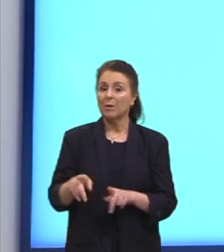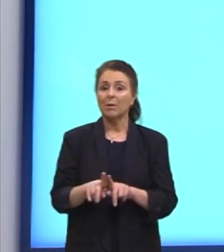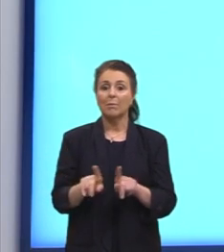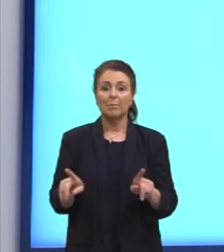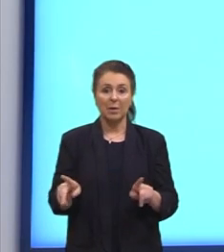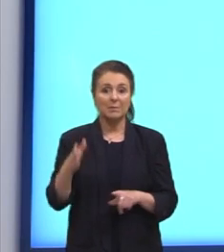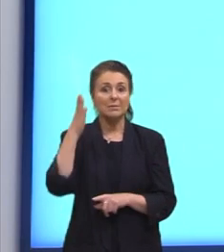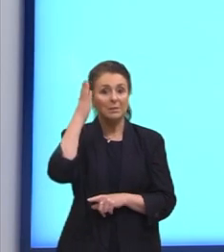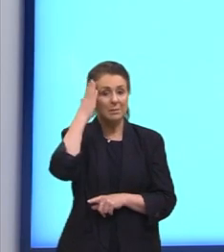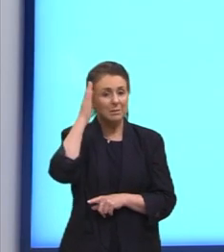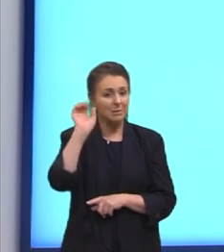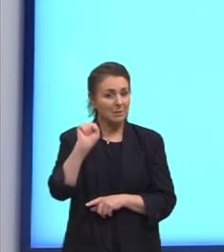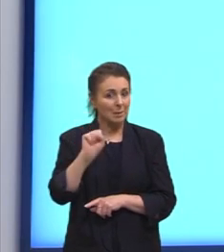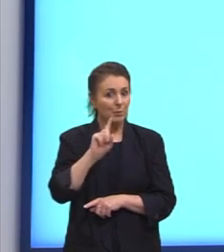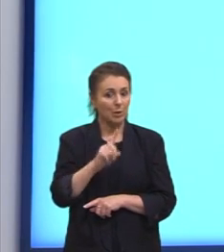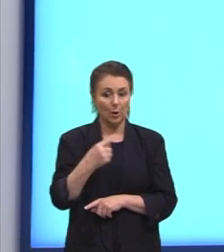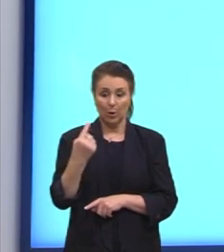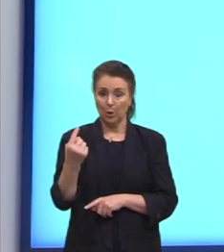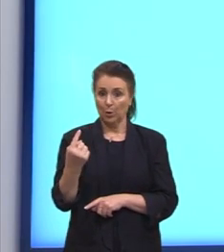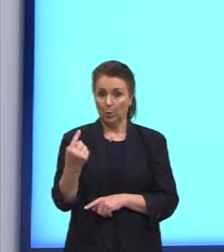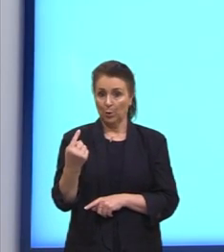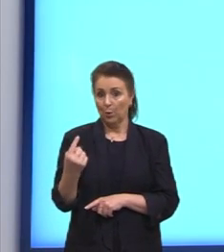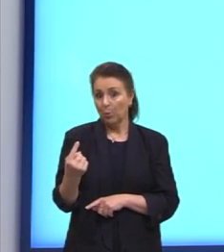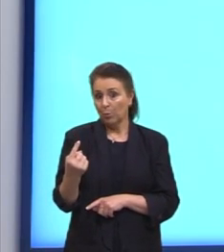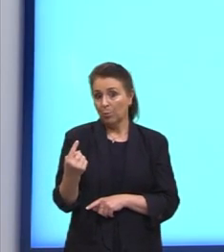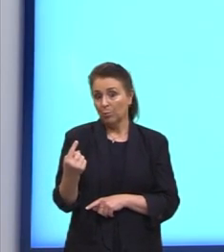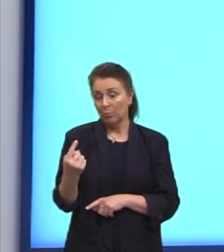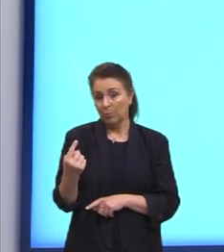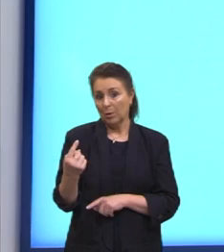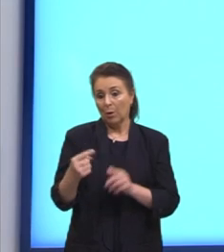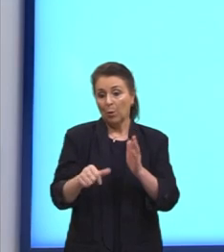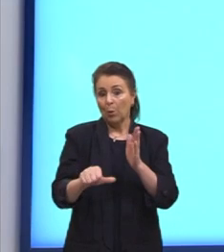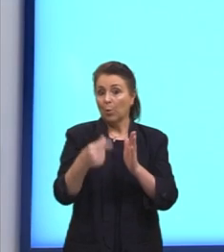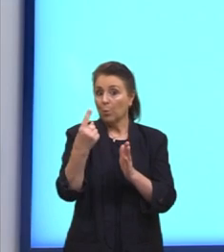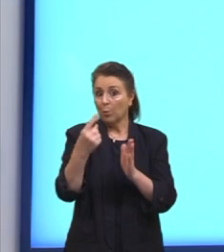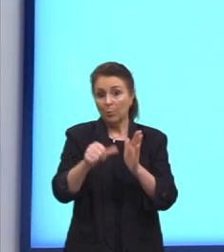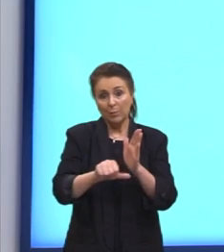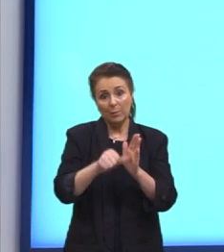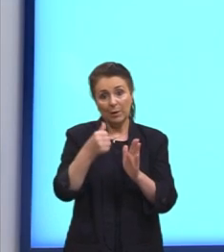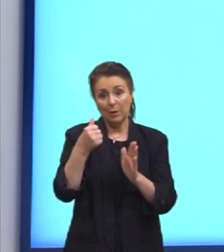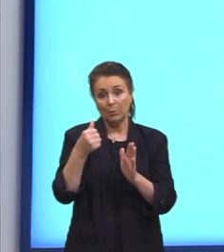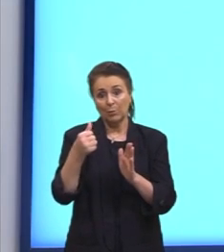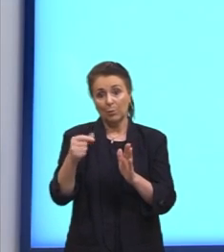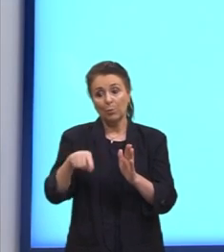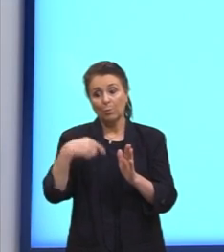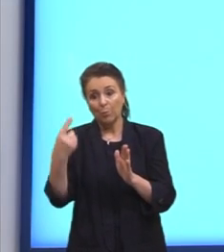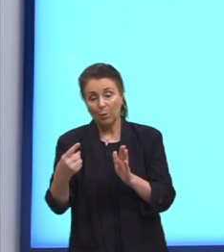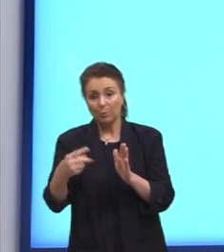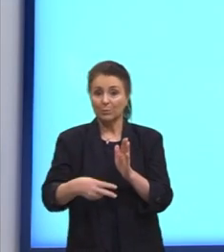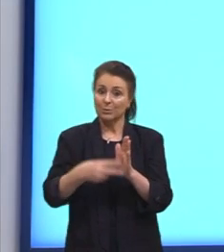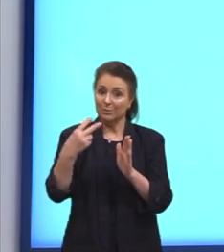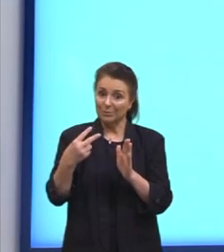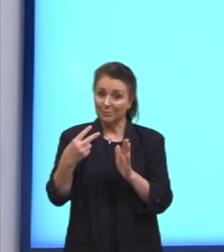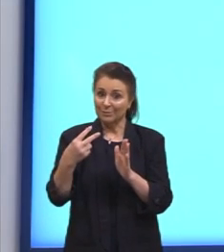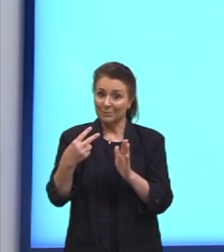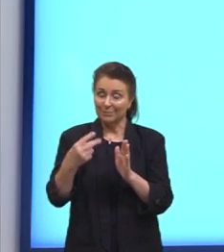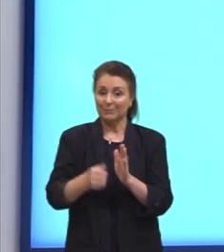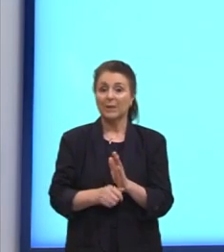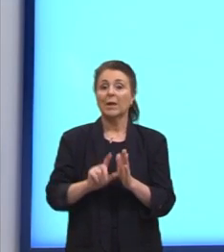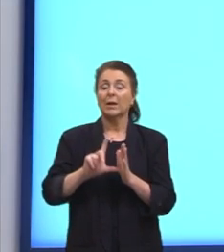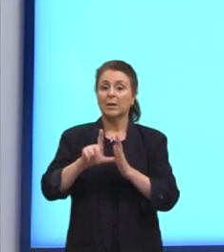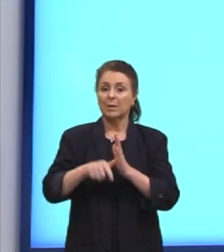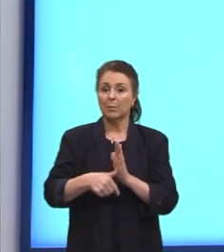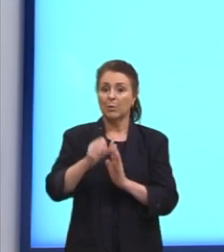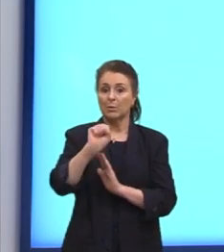a gente sabe? Um deles vai ser o segundo sorteado e o outro vai ser o terceiro. Então, ok. Depois vem